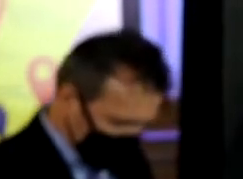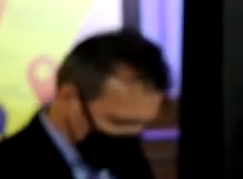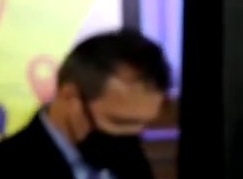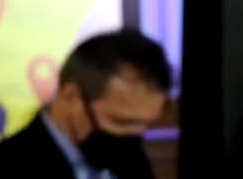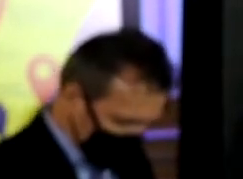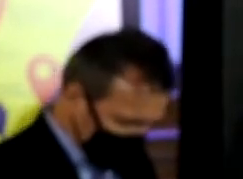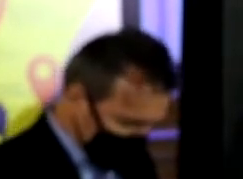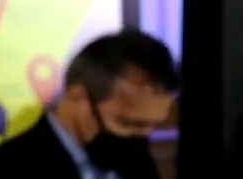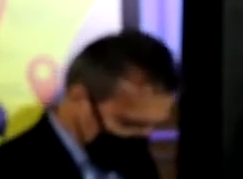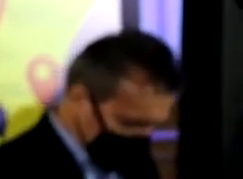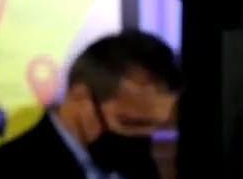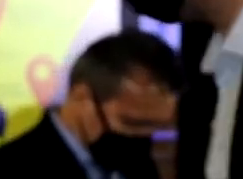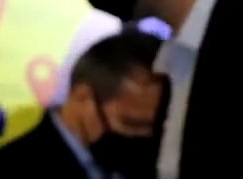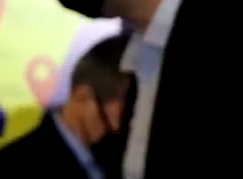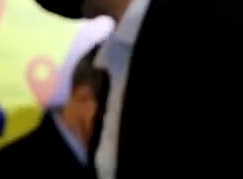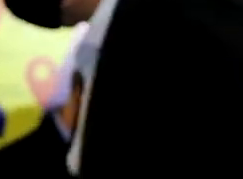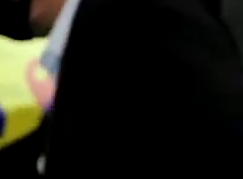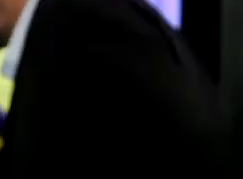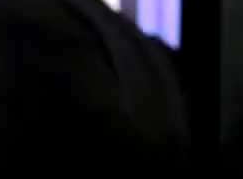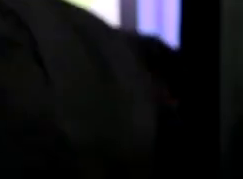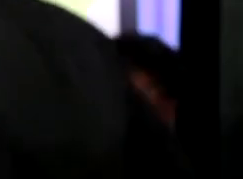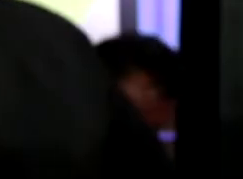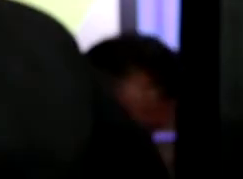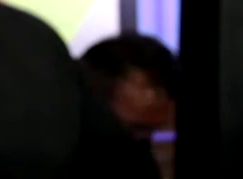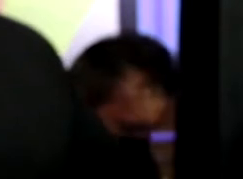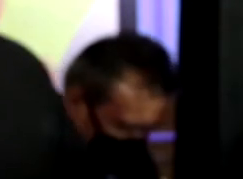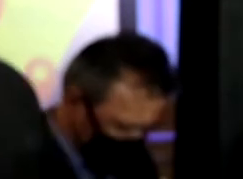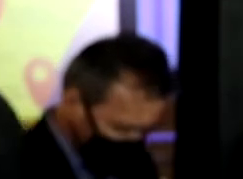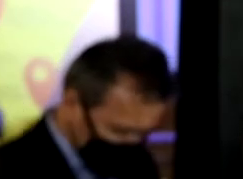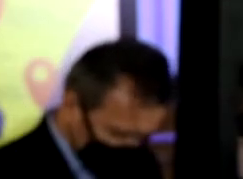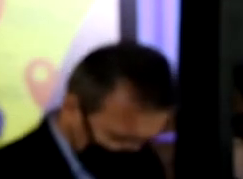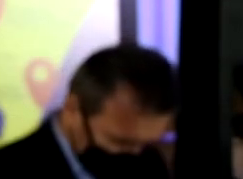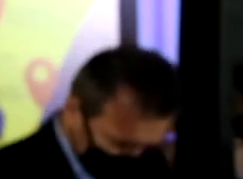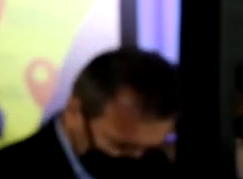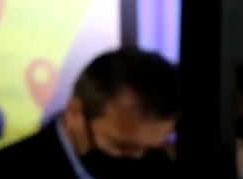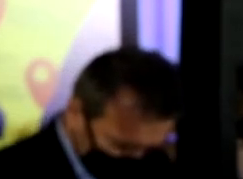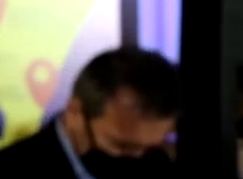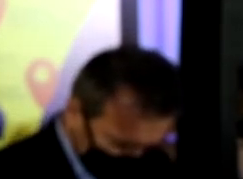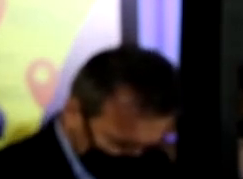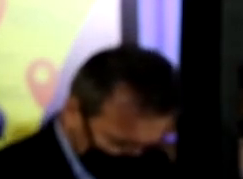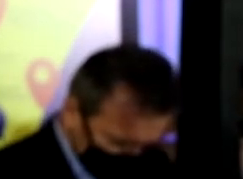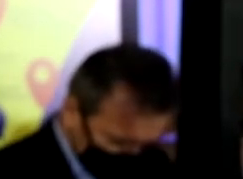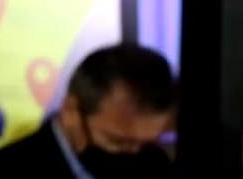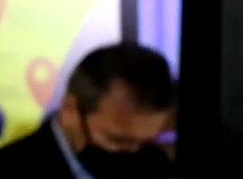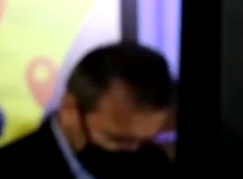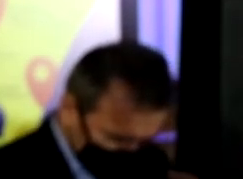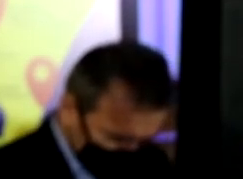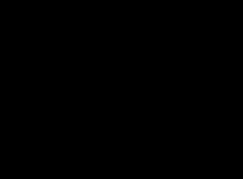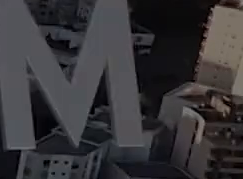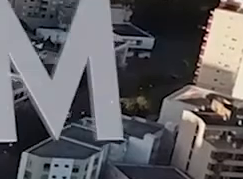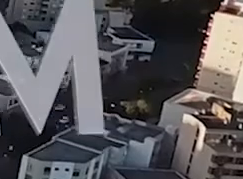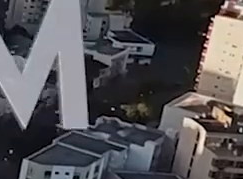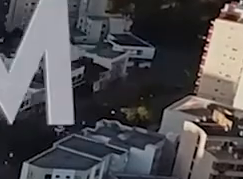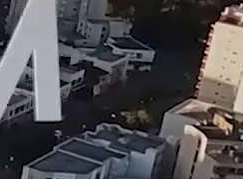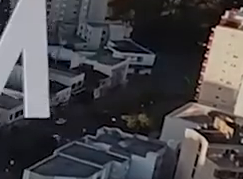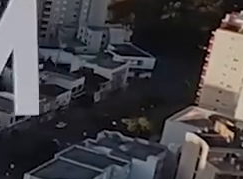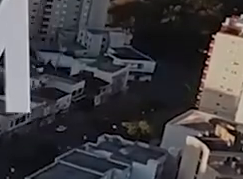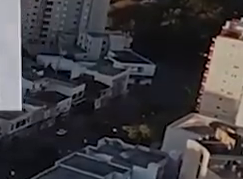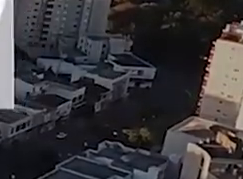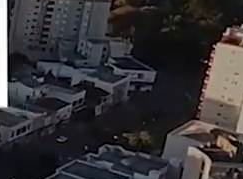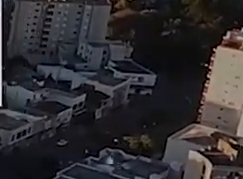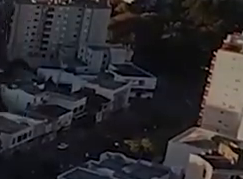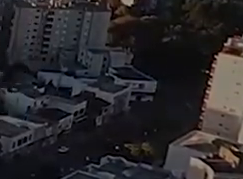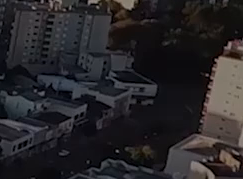prestar mais serviços hospitalares em todas as regiões do Estado, qualificando a estrutura da saúde no Estado do Rio Grande do Sul. Música